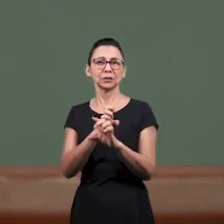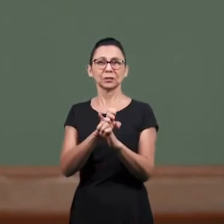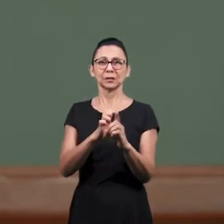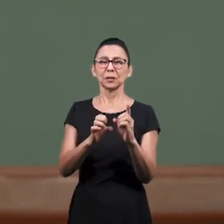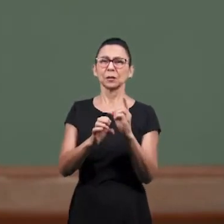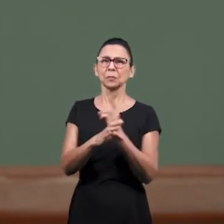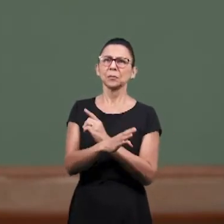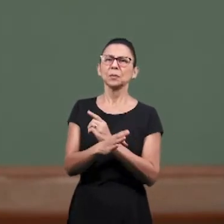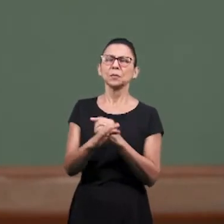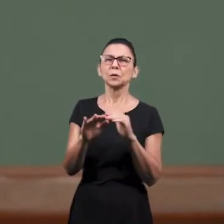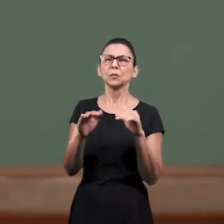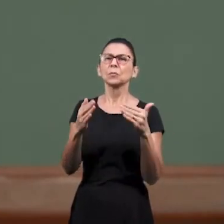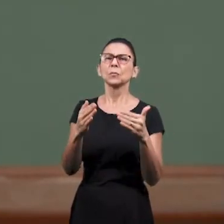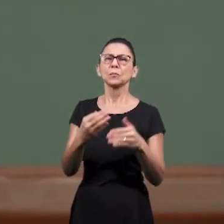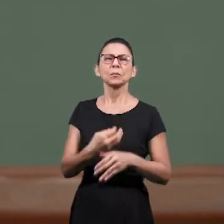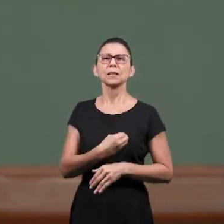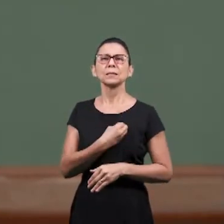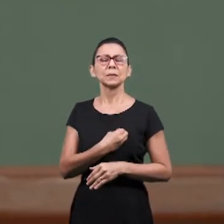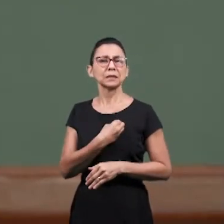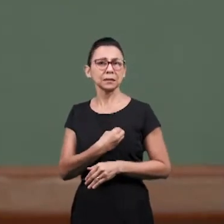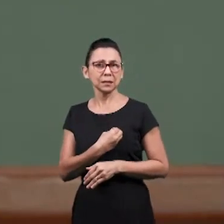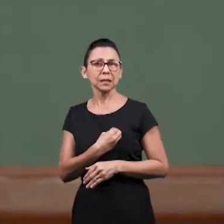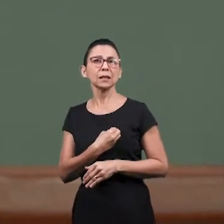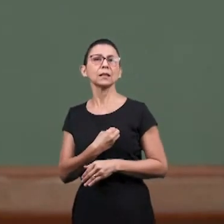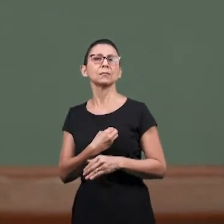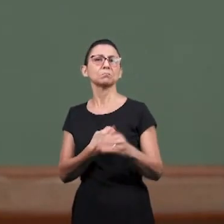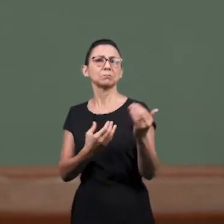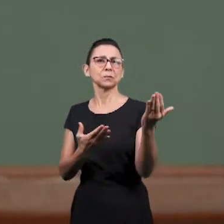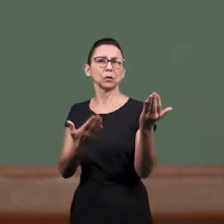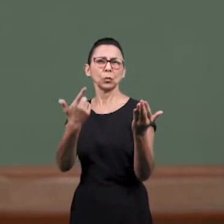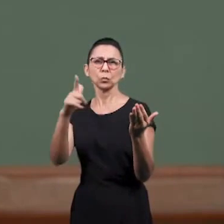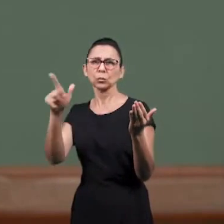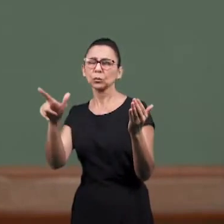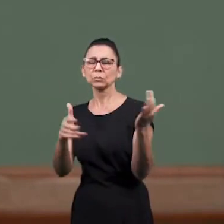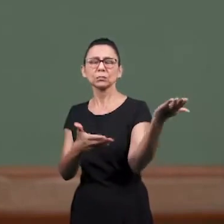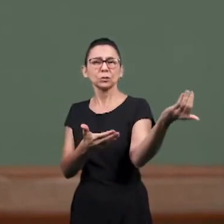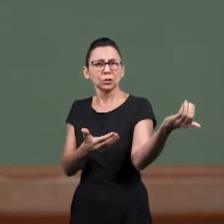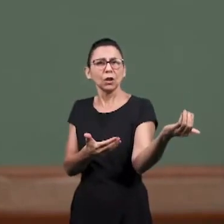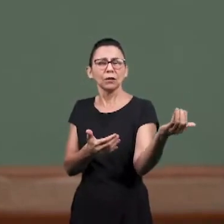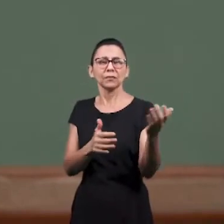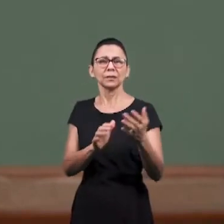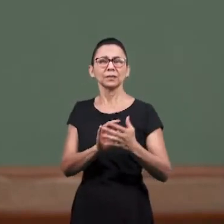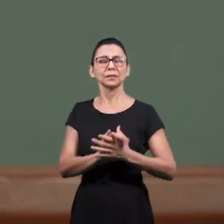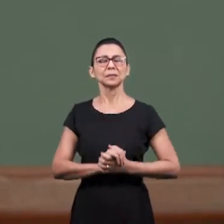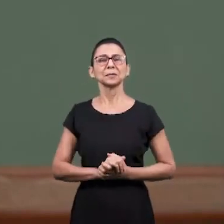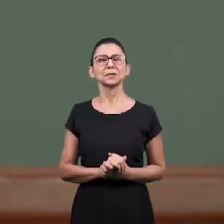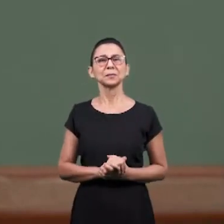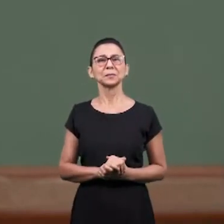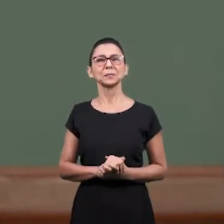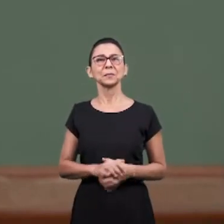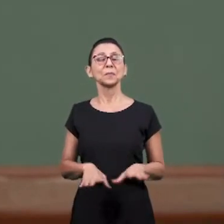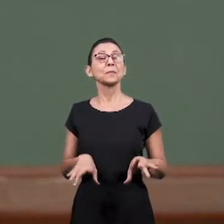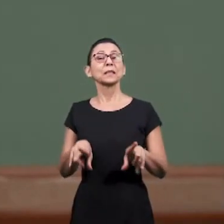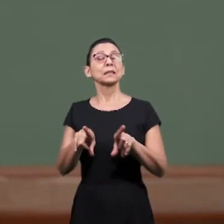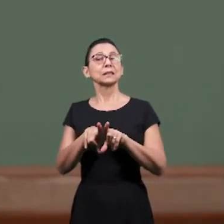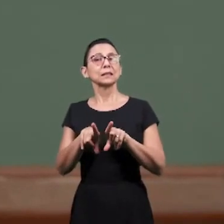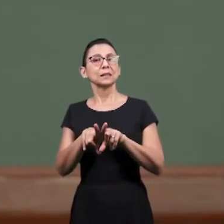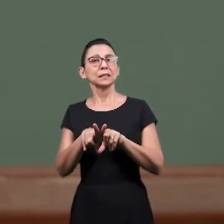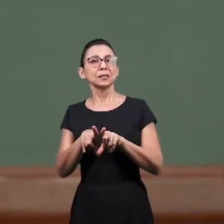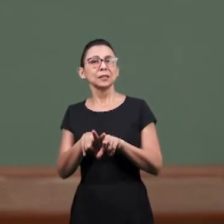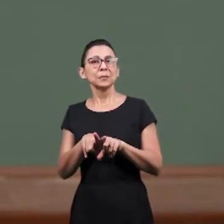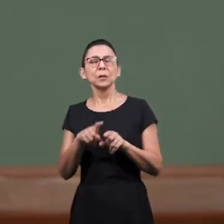Dominical, qual tem sido a sua participação, a participação também dos jovens da sua Igreja em Porto e também